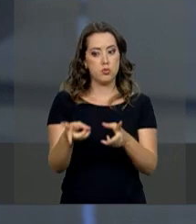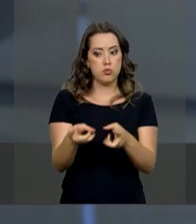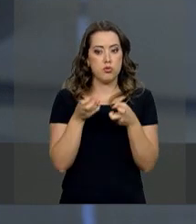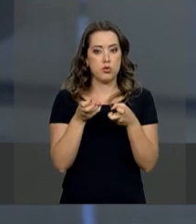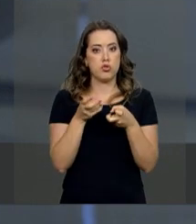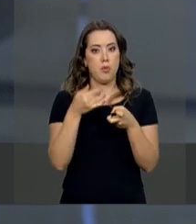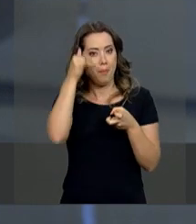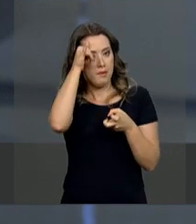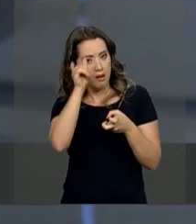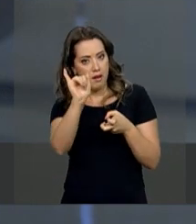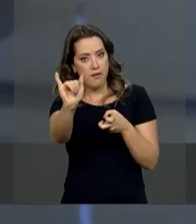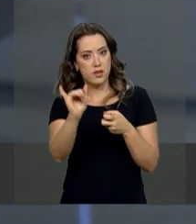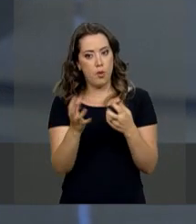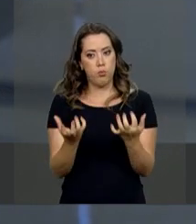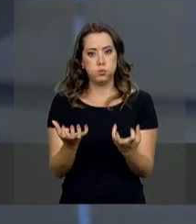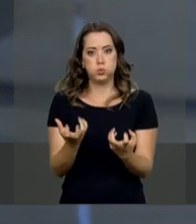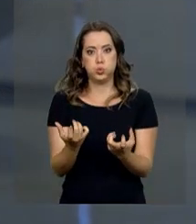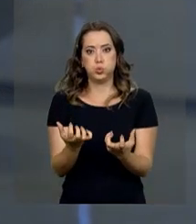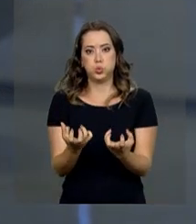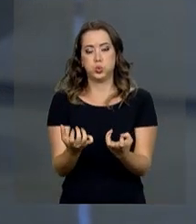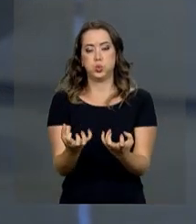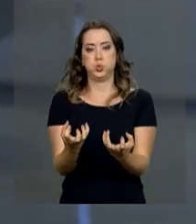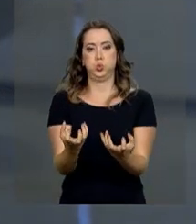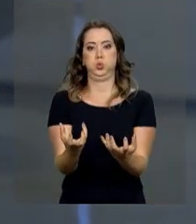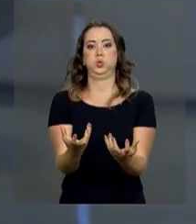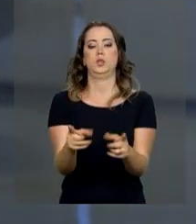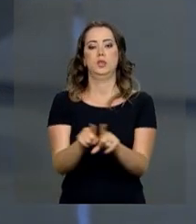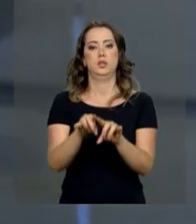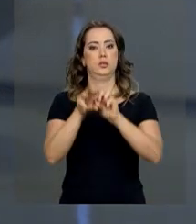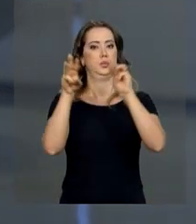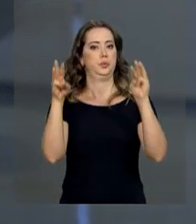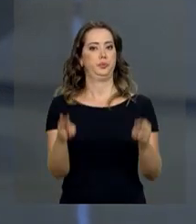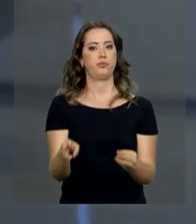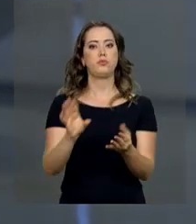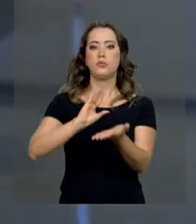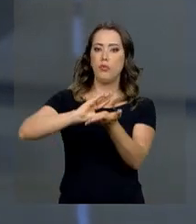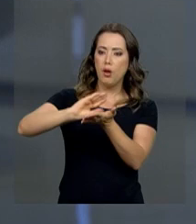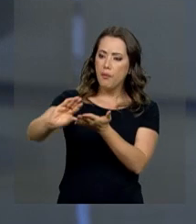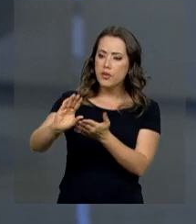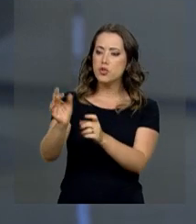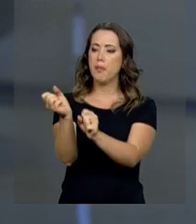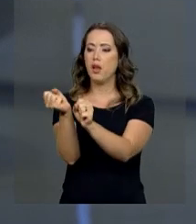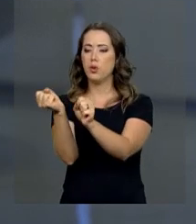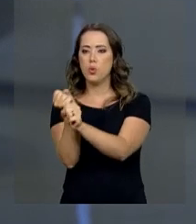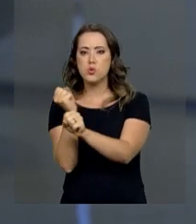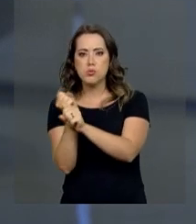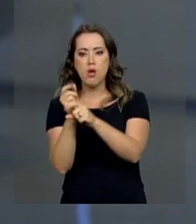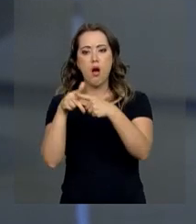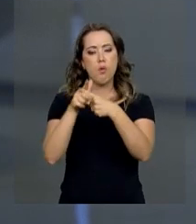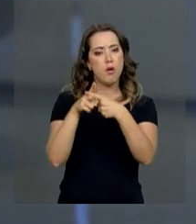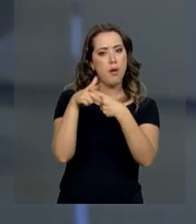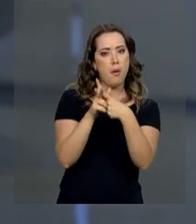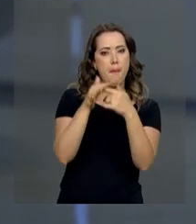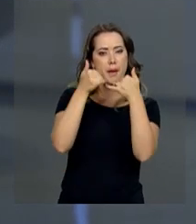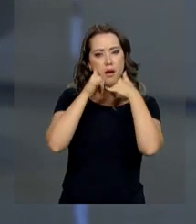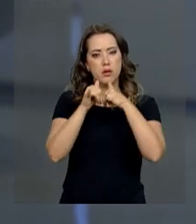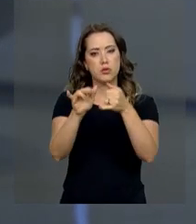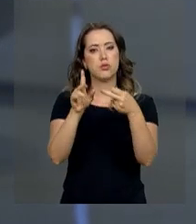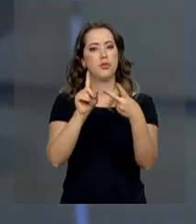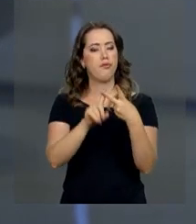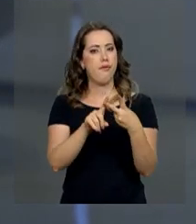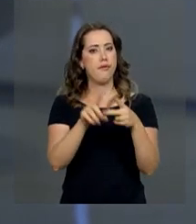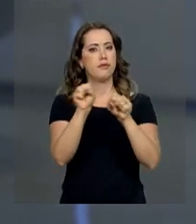e combate a incêndios, projetos para investimentos em instalações elétricas e também em sistemas